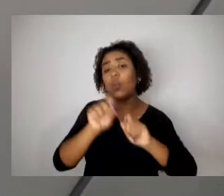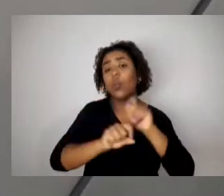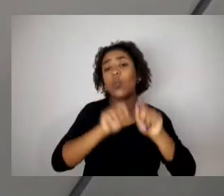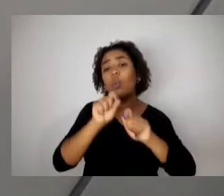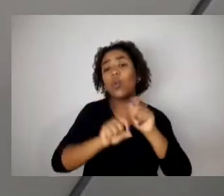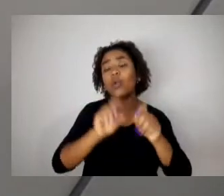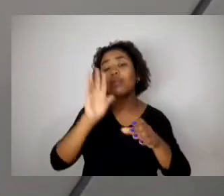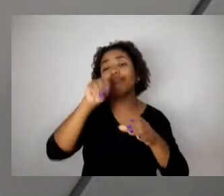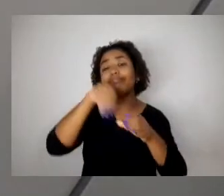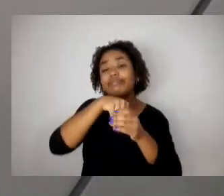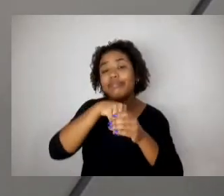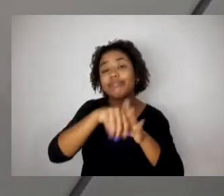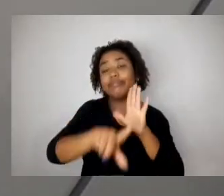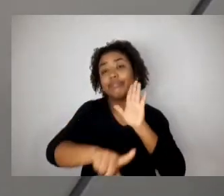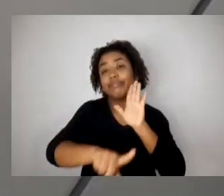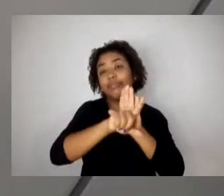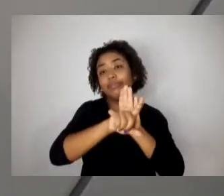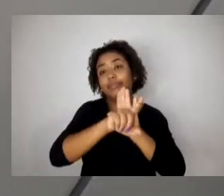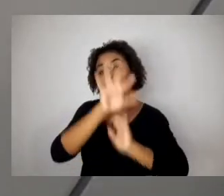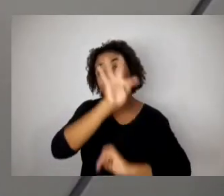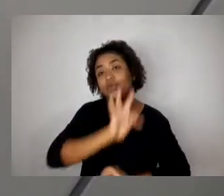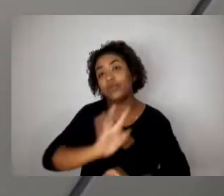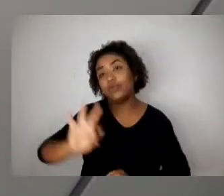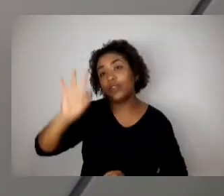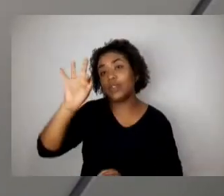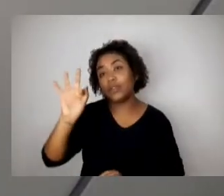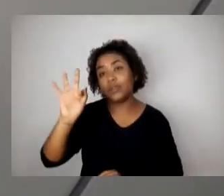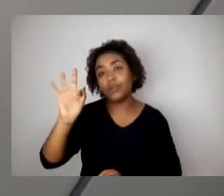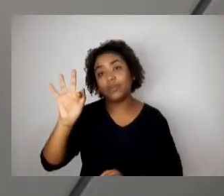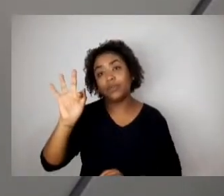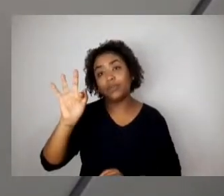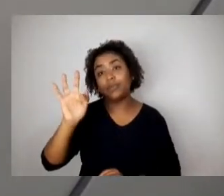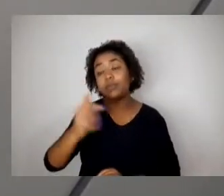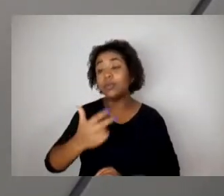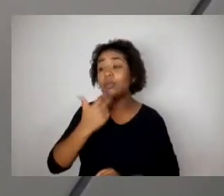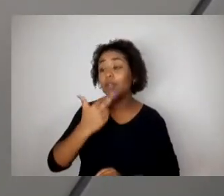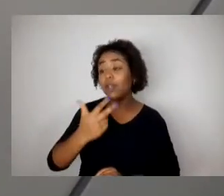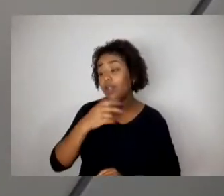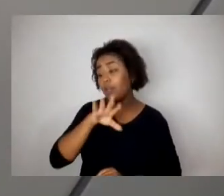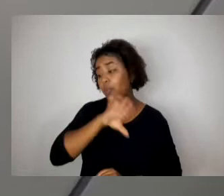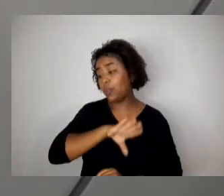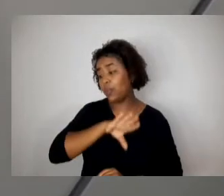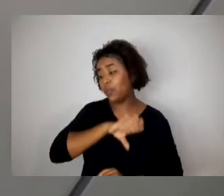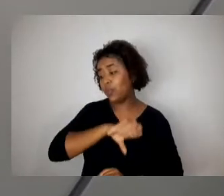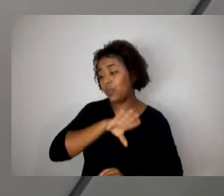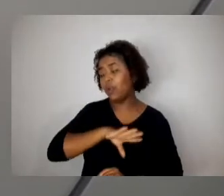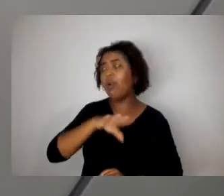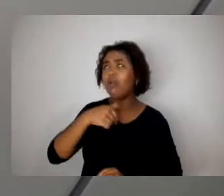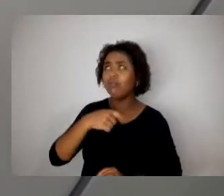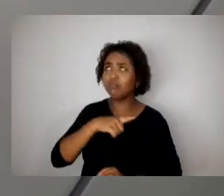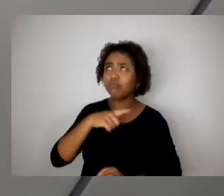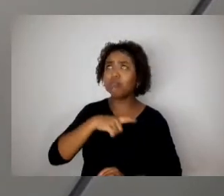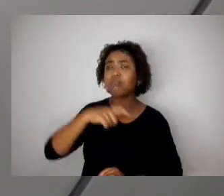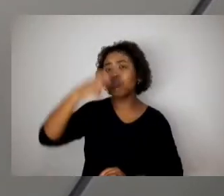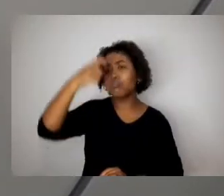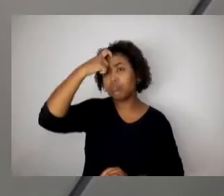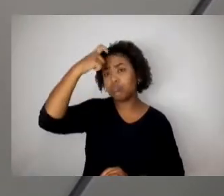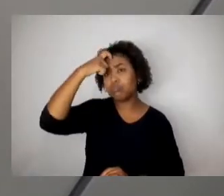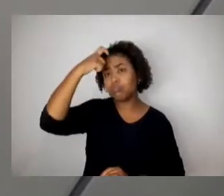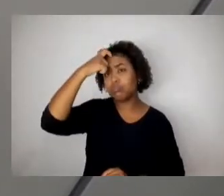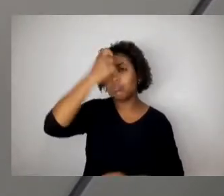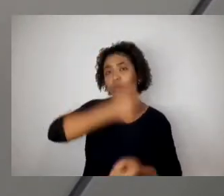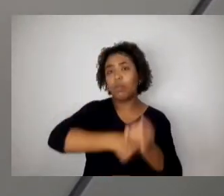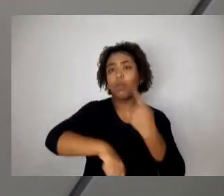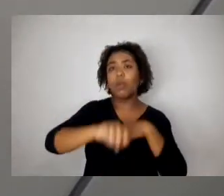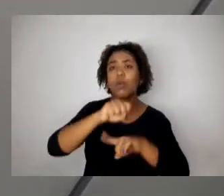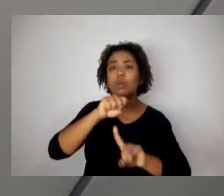a, o que é feito na língua portuguesa. Então, eu votei consciente, se a sociedade aí for para saber, votei favorável sim porque